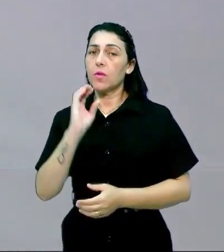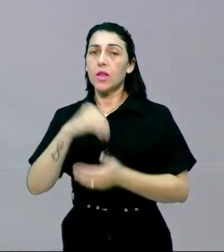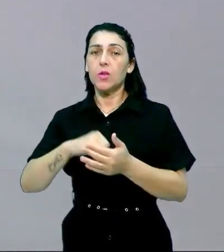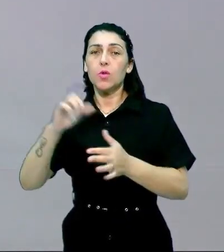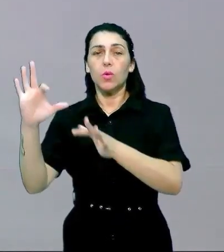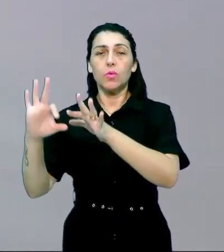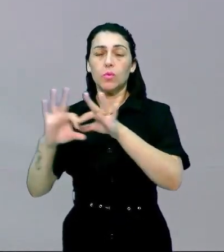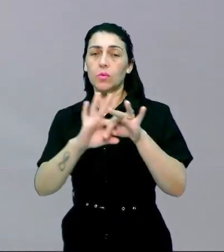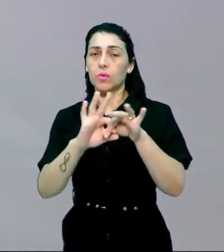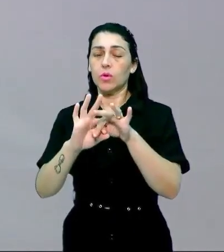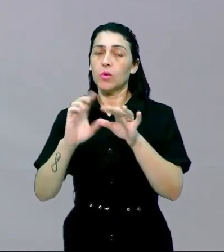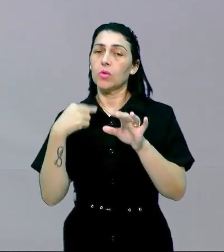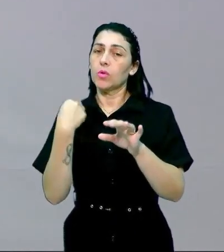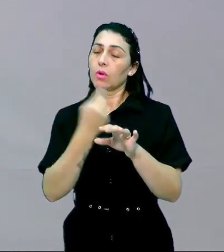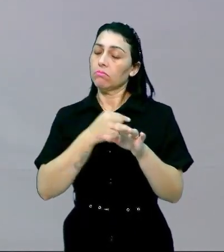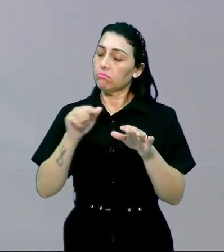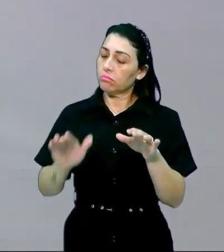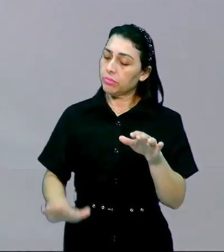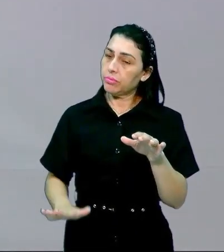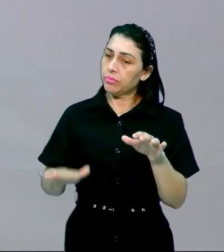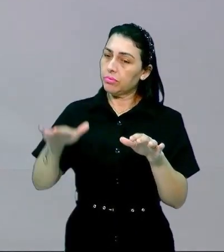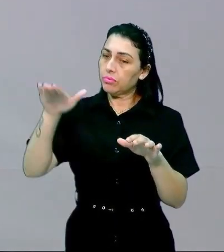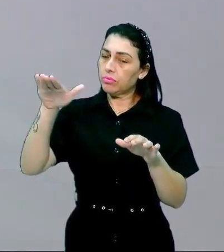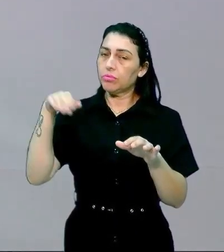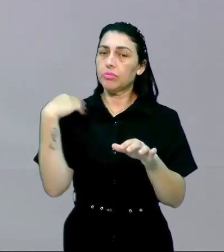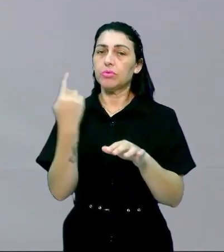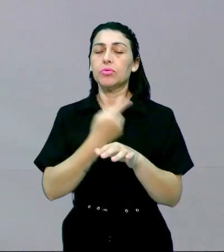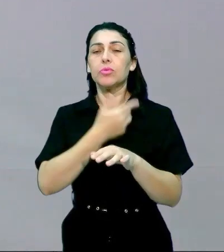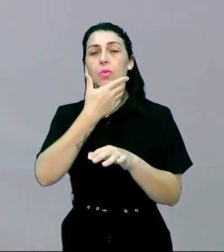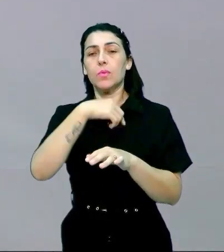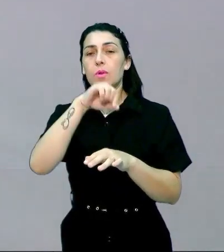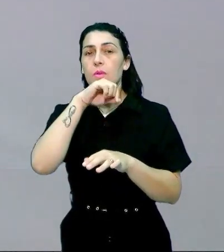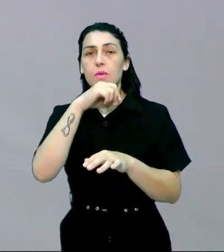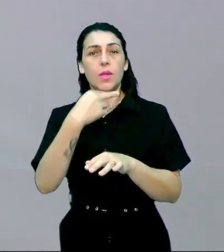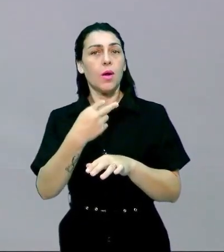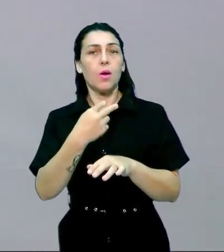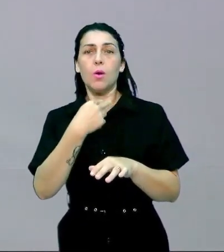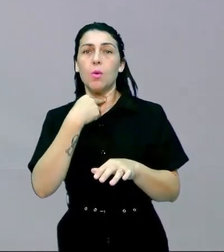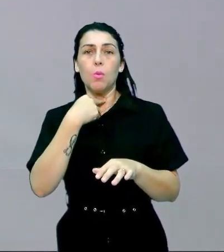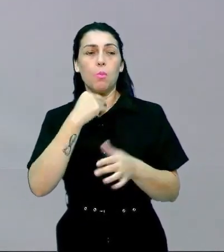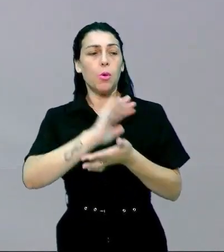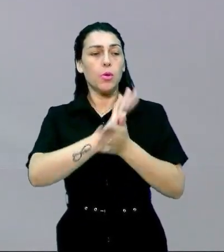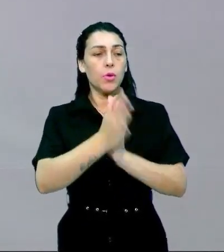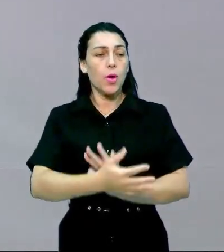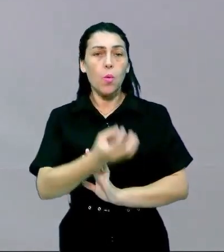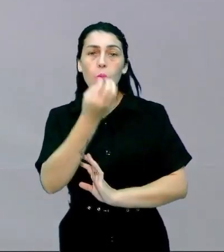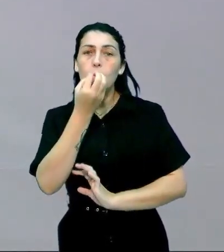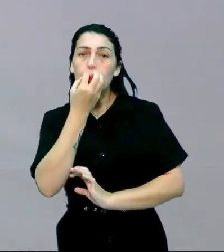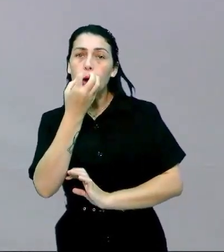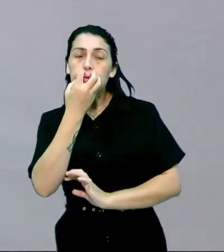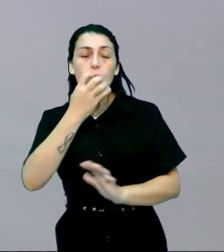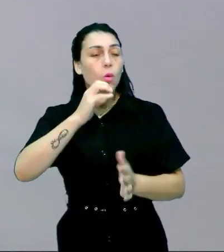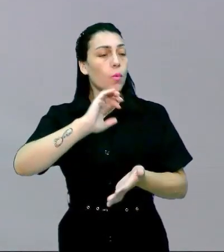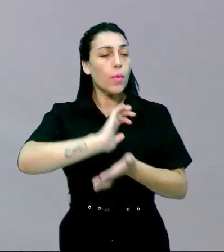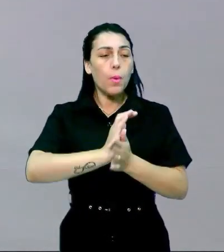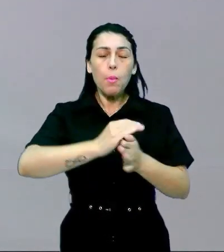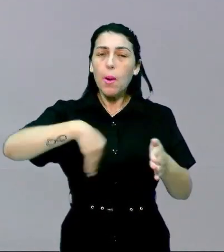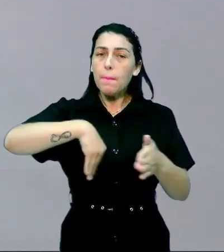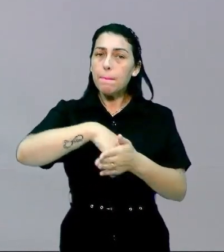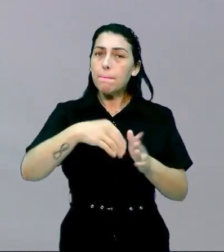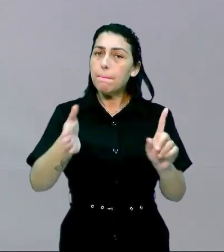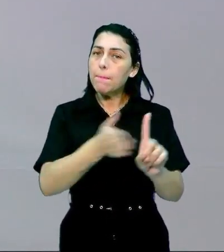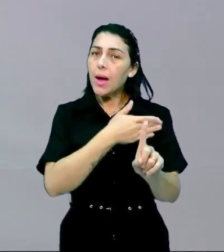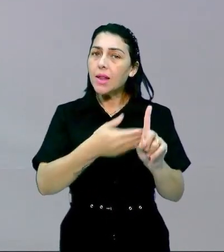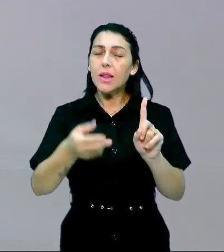onde a gente cresce né com os nossos pais dizendo no chuto gatinho no chuto cachorro né todas essas questões então